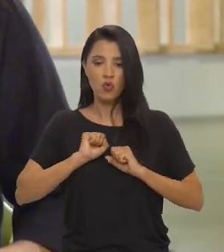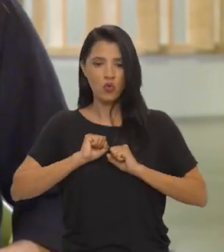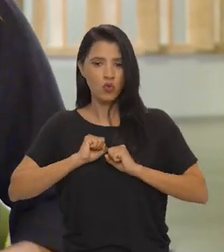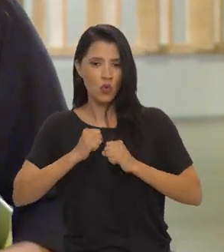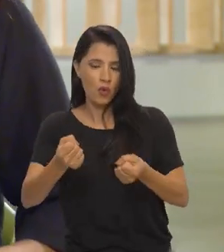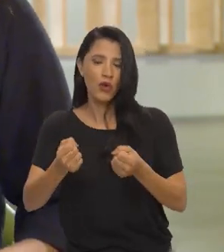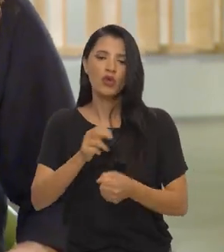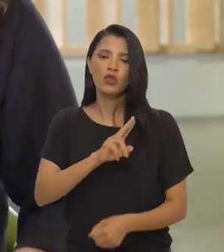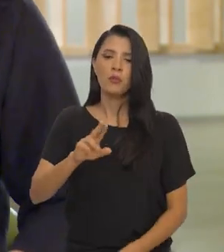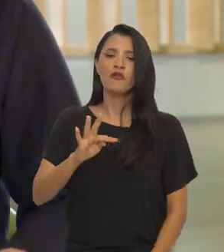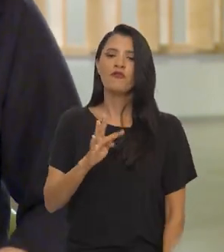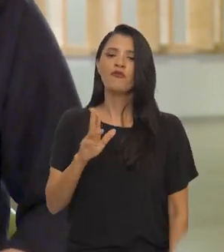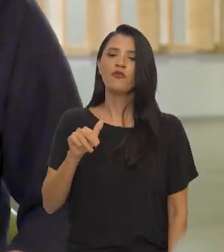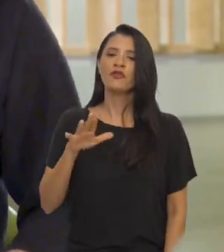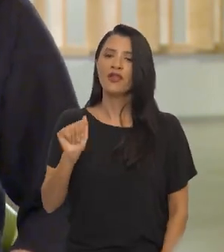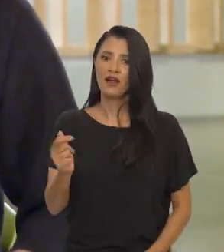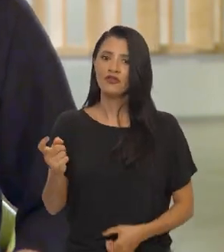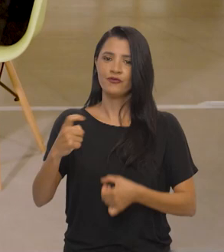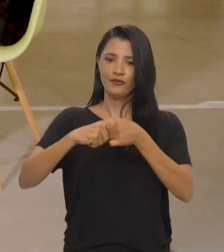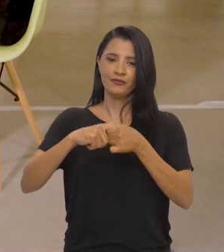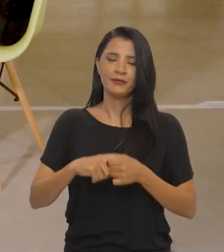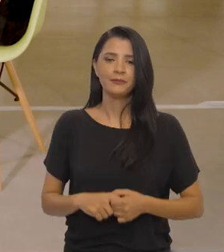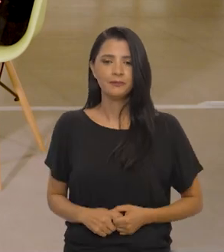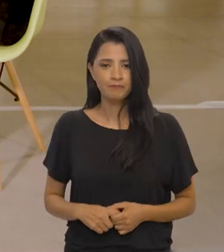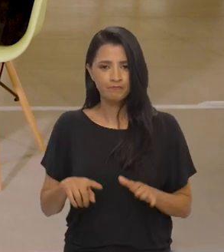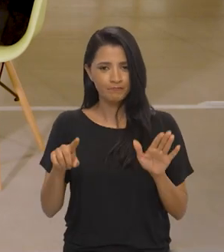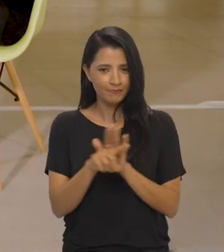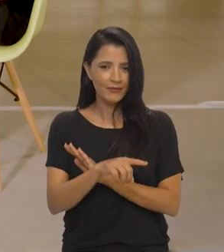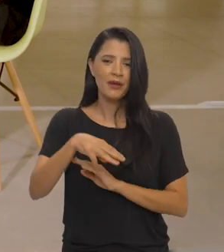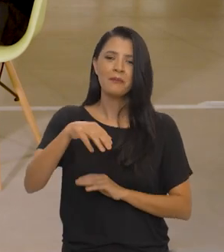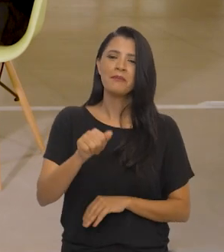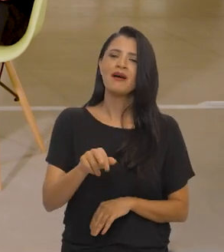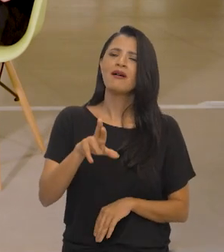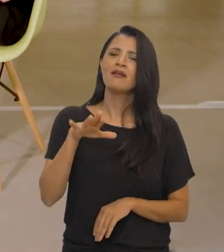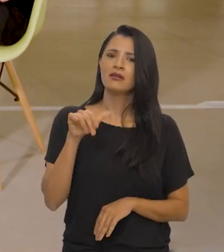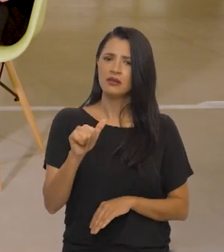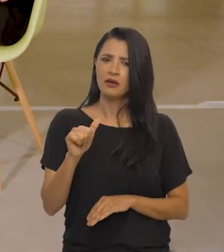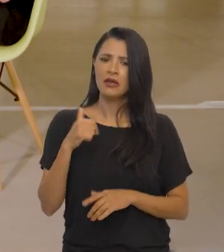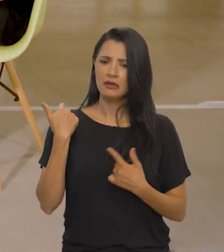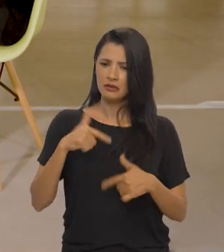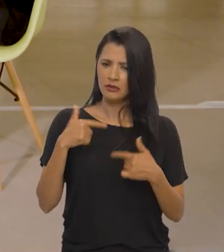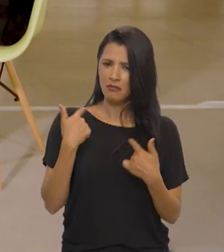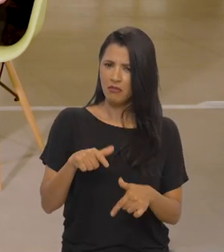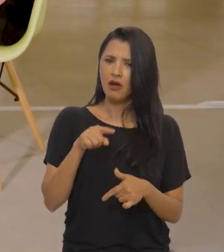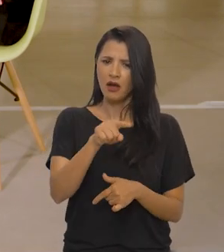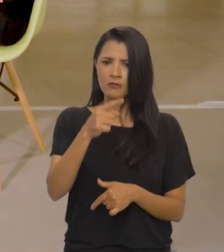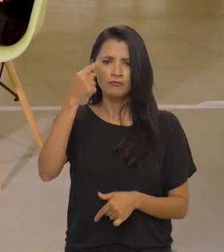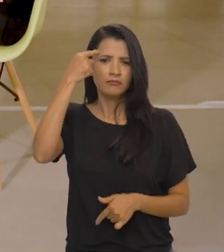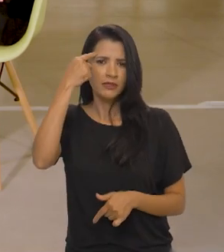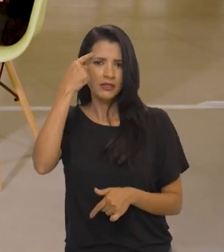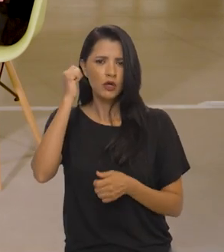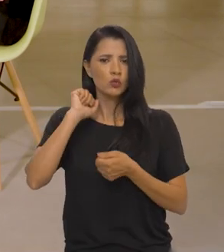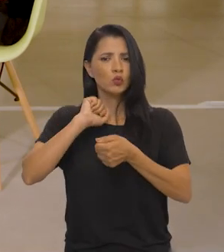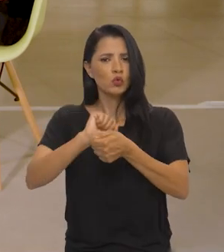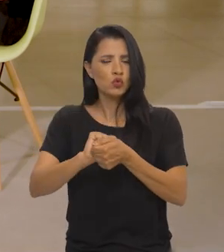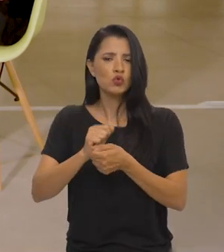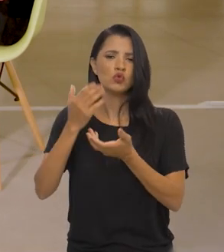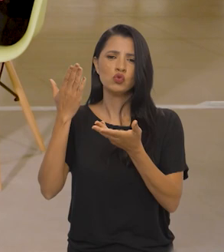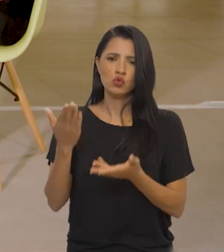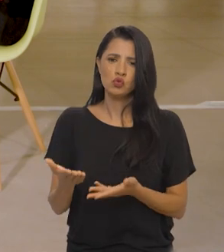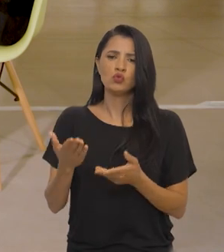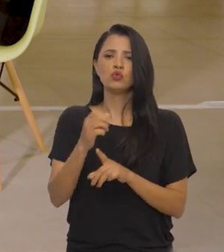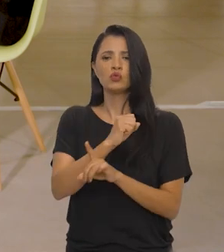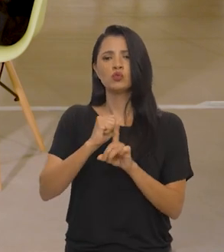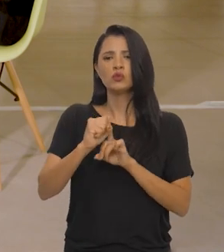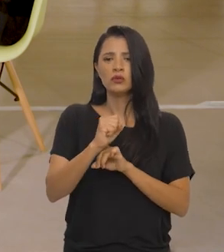de que a gente está chamando de Funarte Retomada. Maria, então, todo esse trabalho, essa política tem sido pensada junto